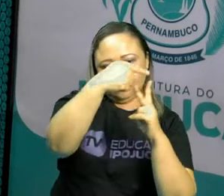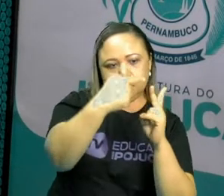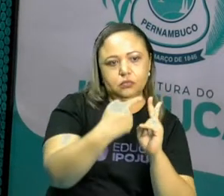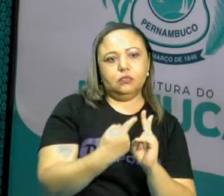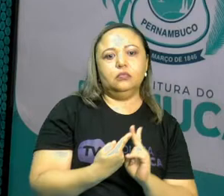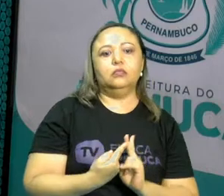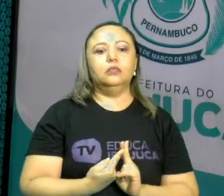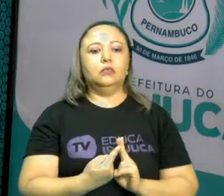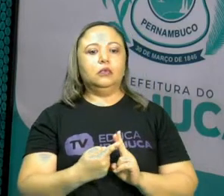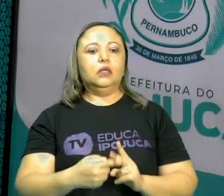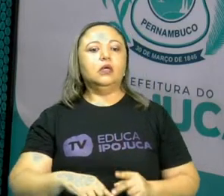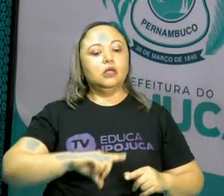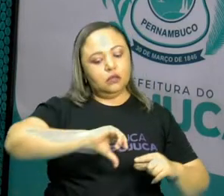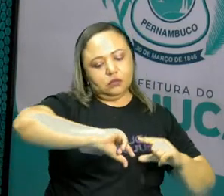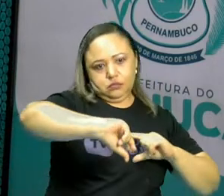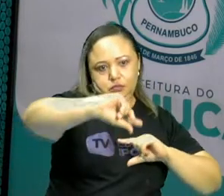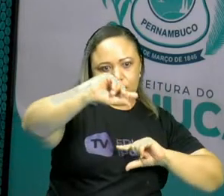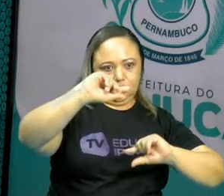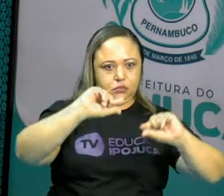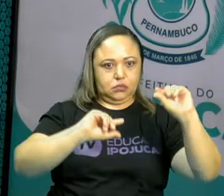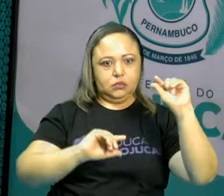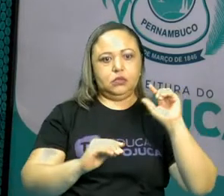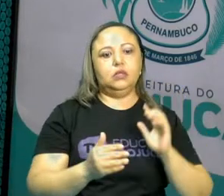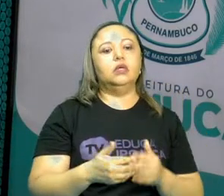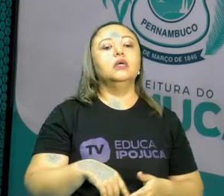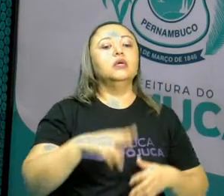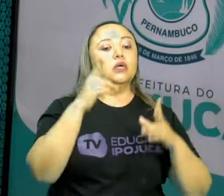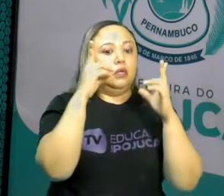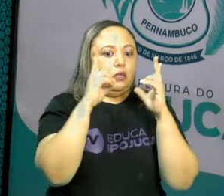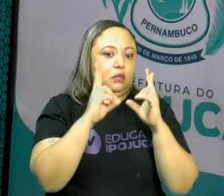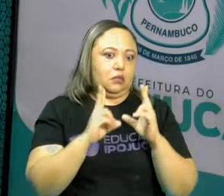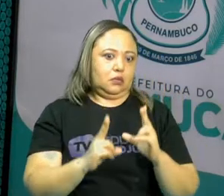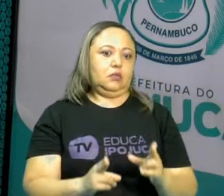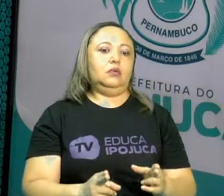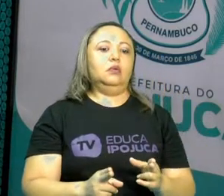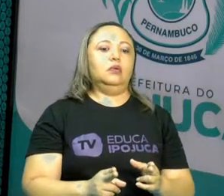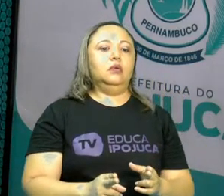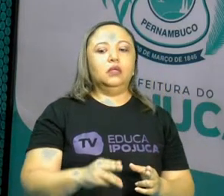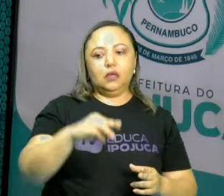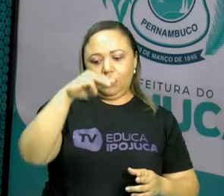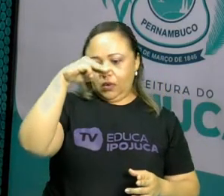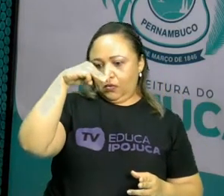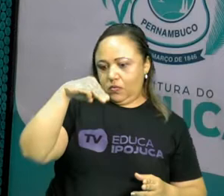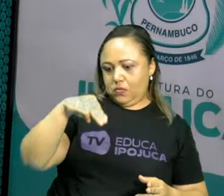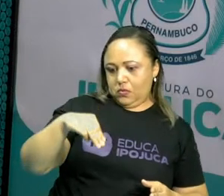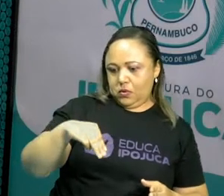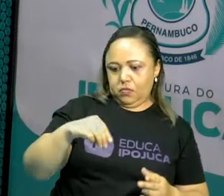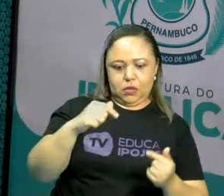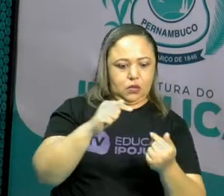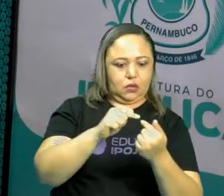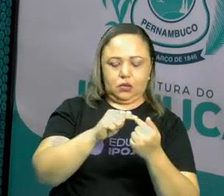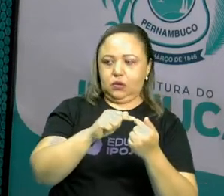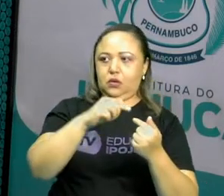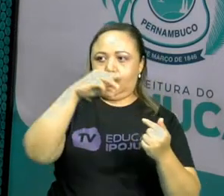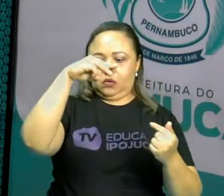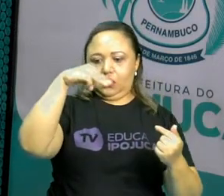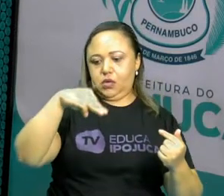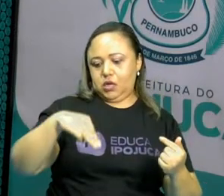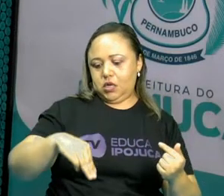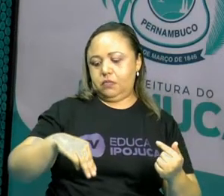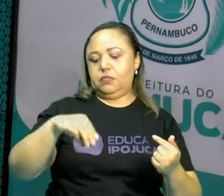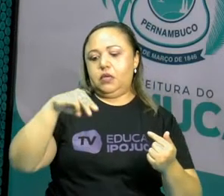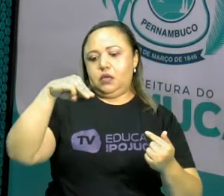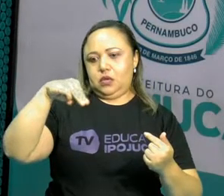MMC. Ou seja, é a primeira vez que o múltiplo do